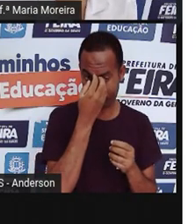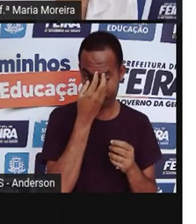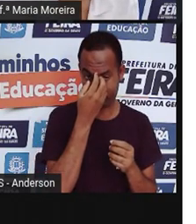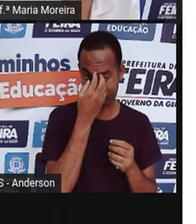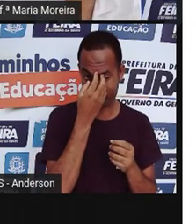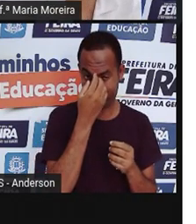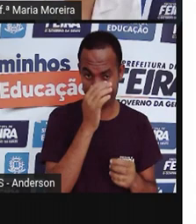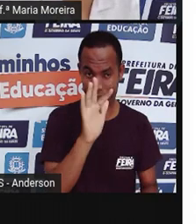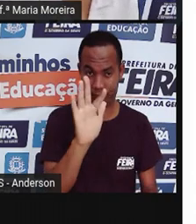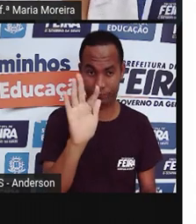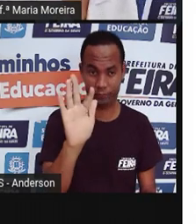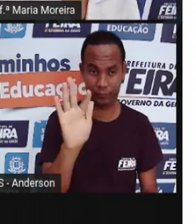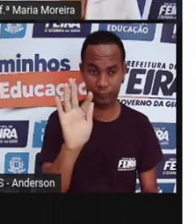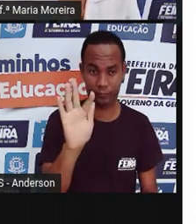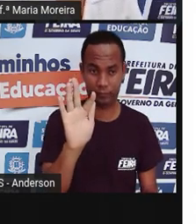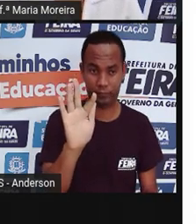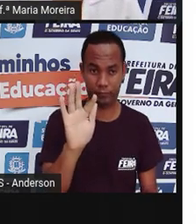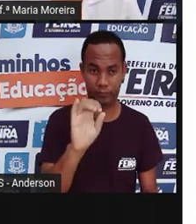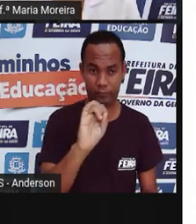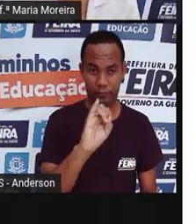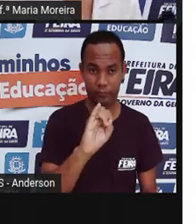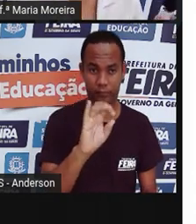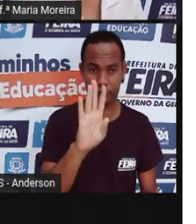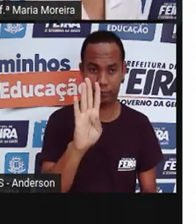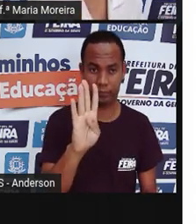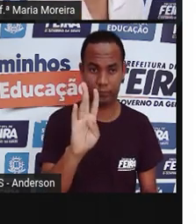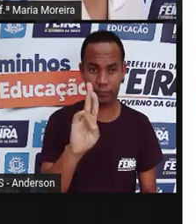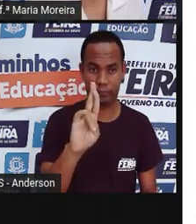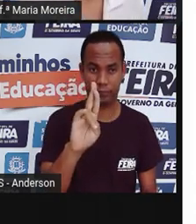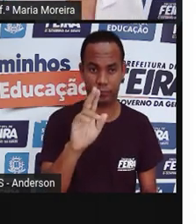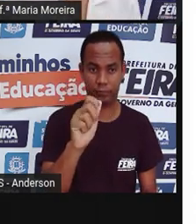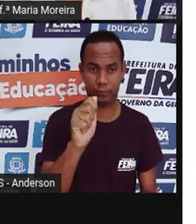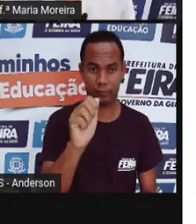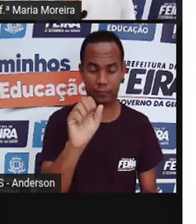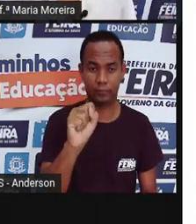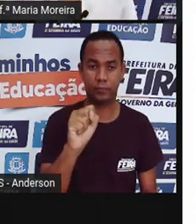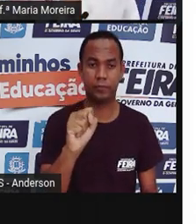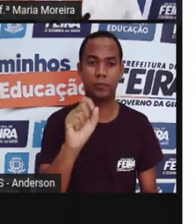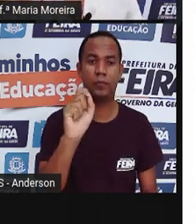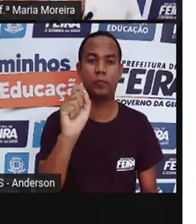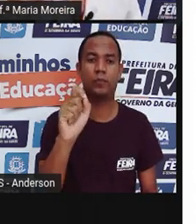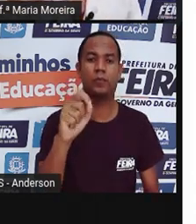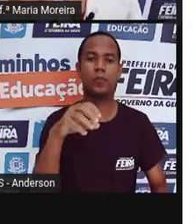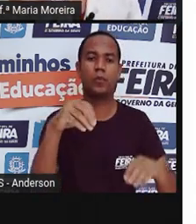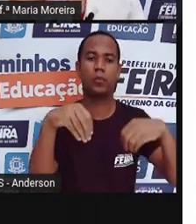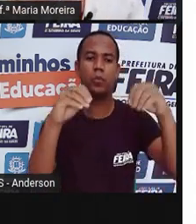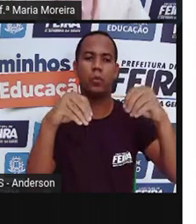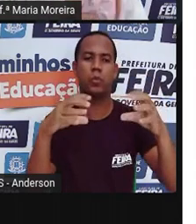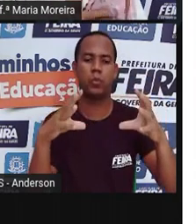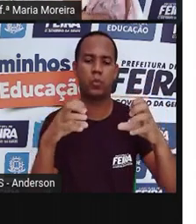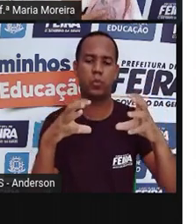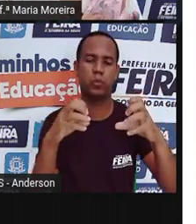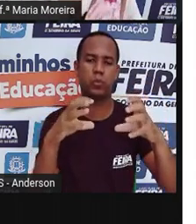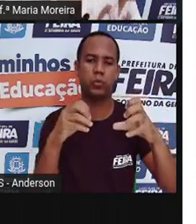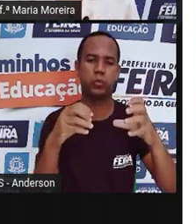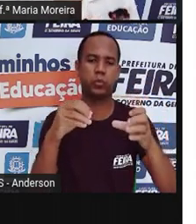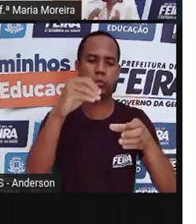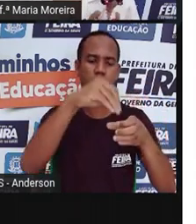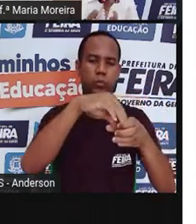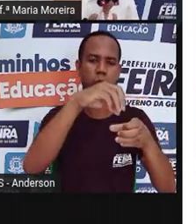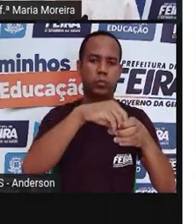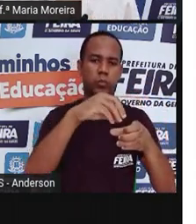Fibra, né? Tecido e enchimento. Agora vamos falar sobre Josefina. Né? Ó, ó, Bom,